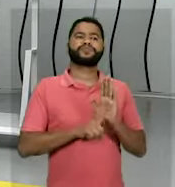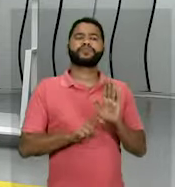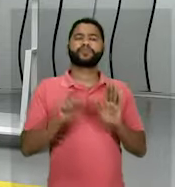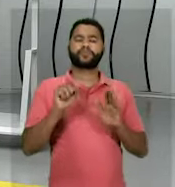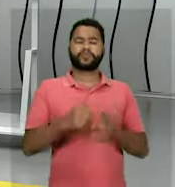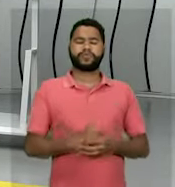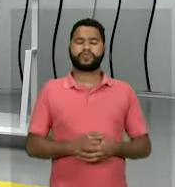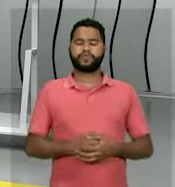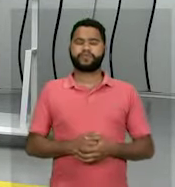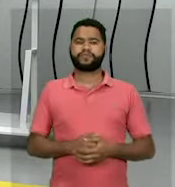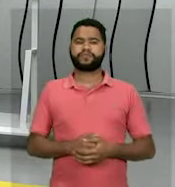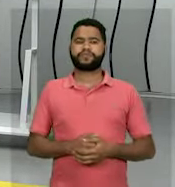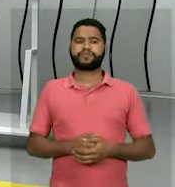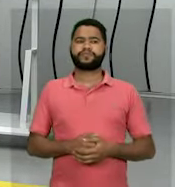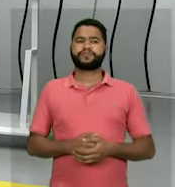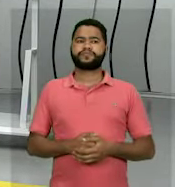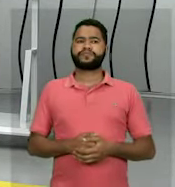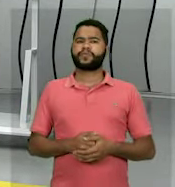letra A,